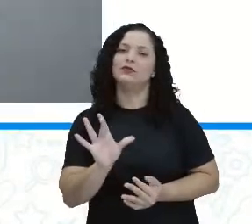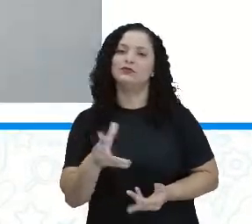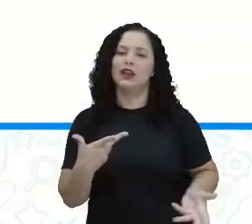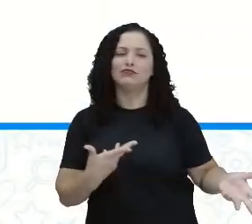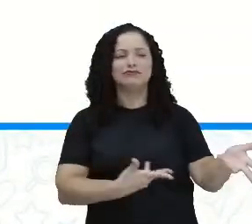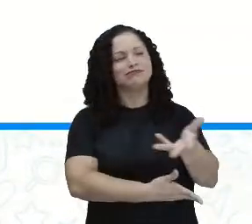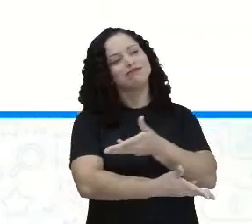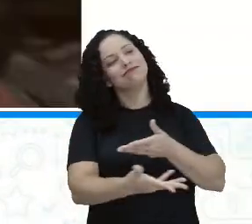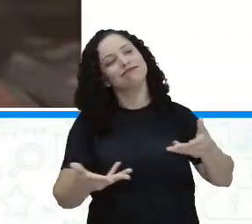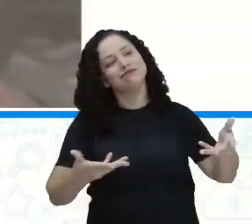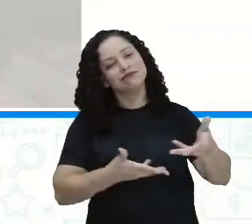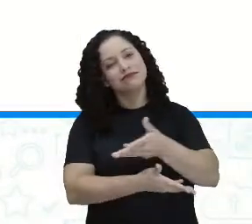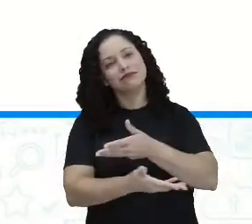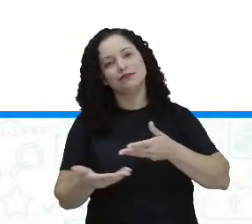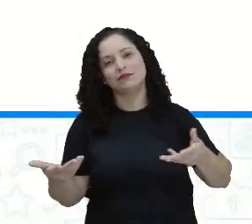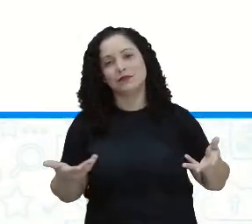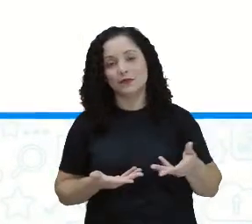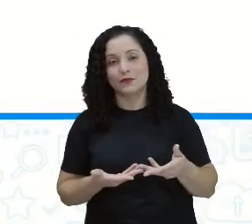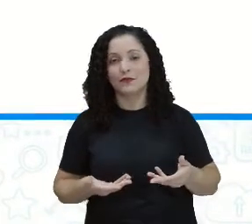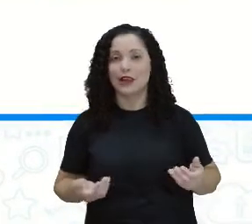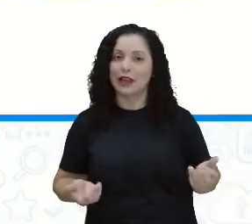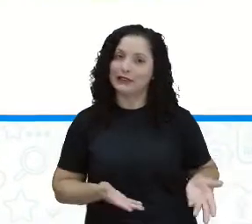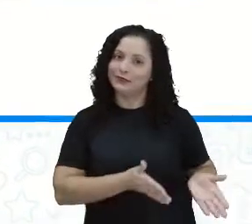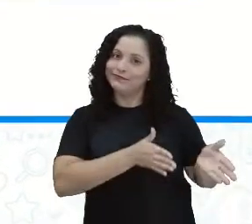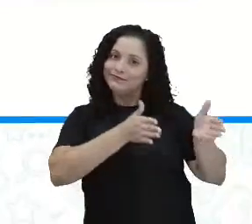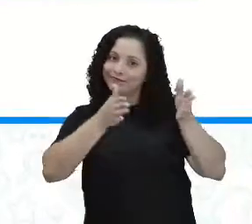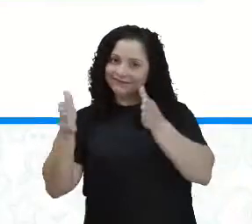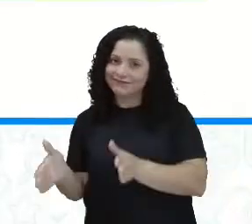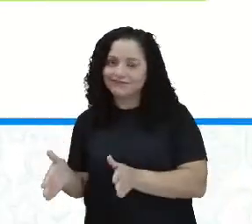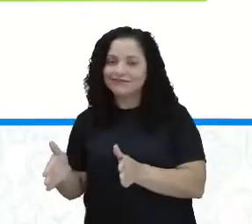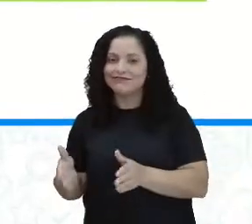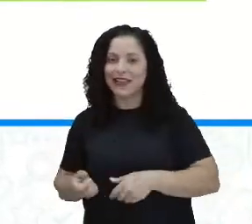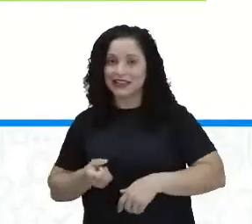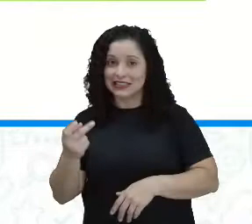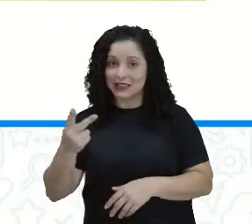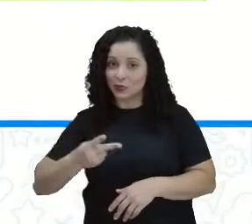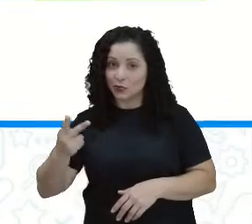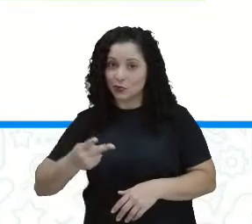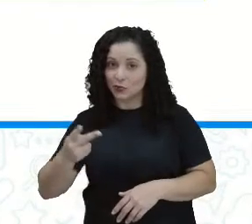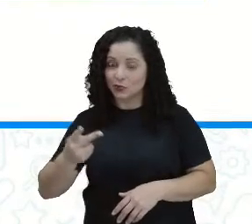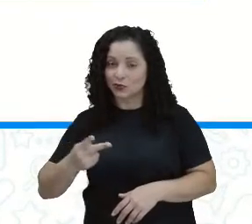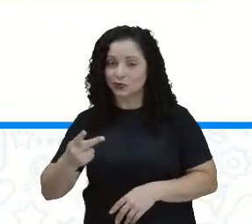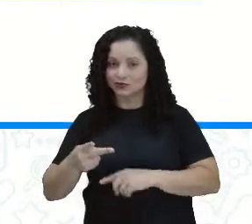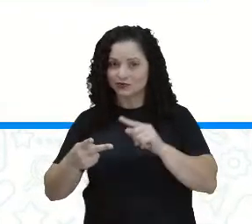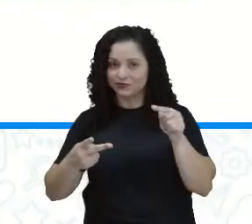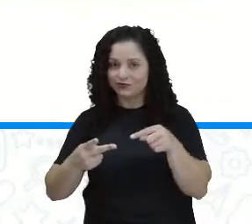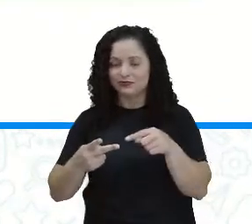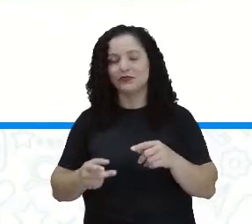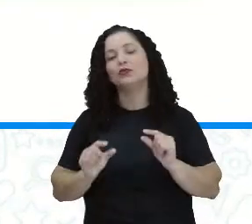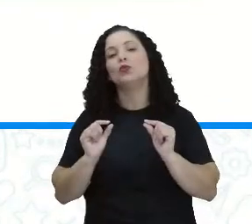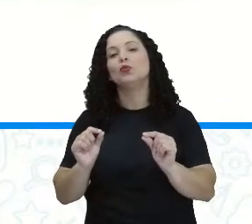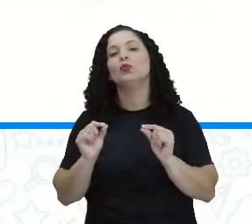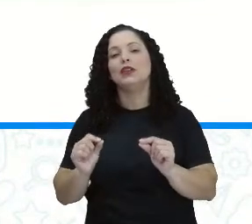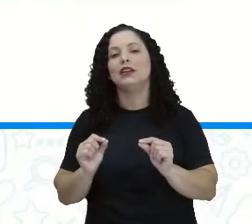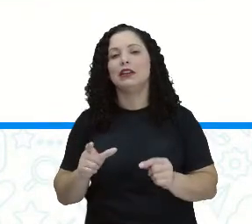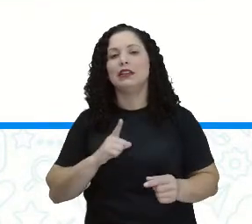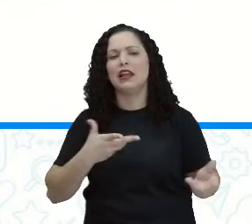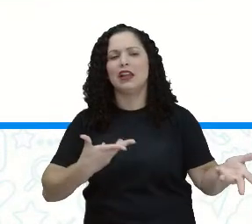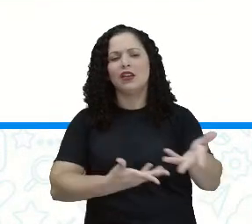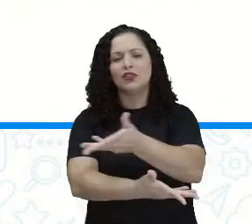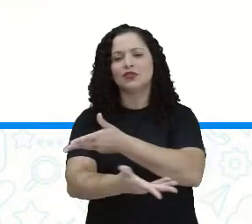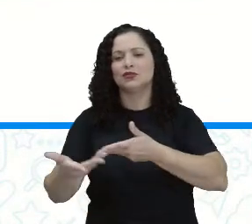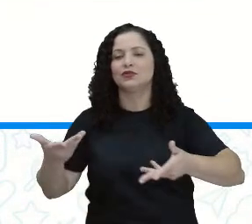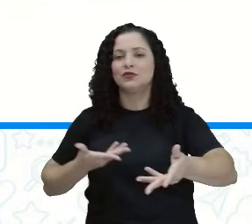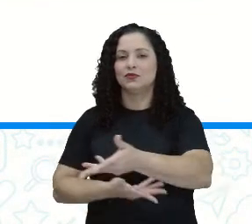a família. E na segunda infância, ele já vai para aumentar